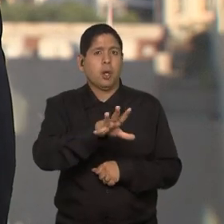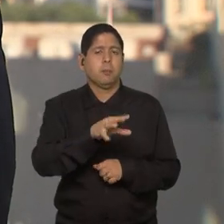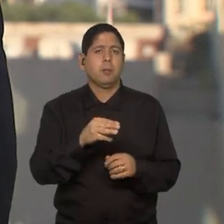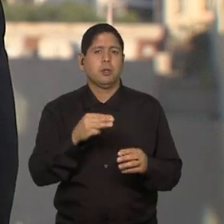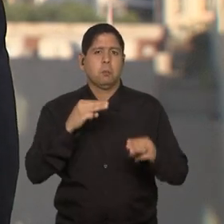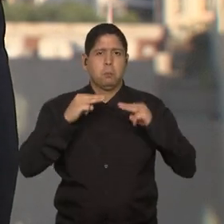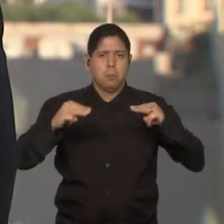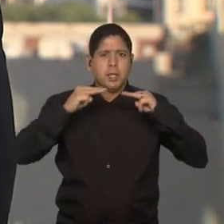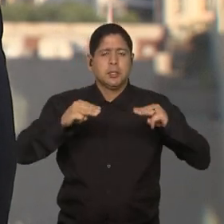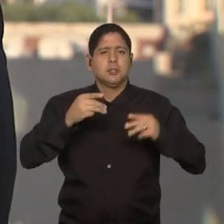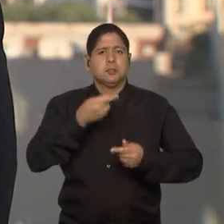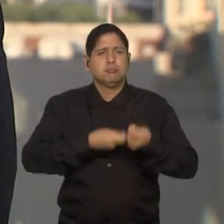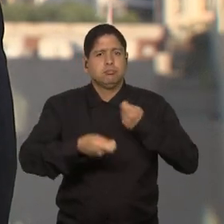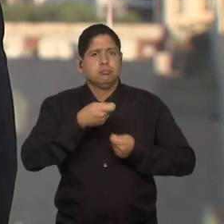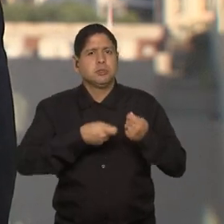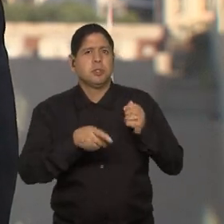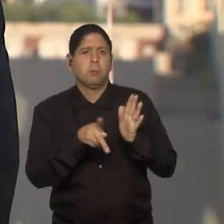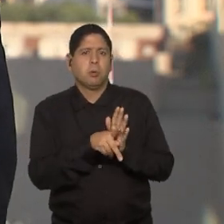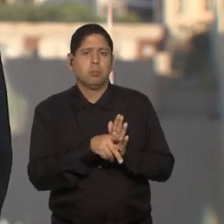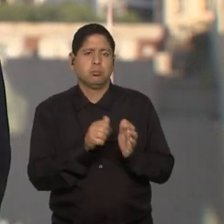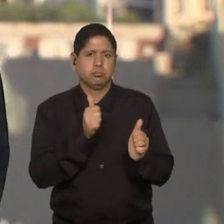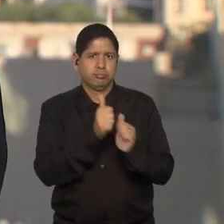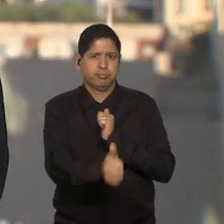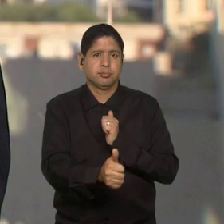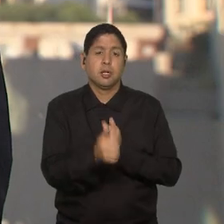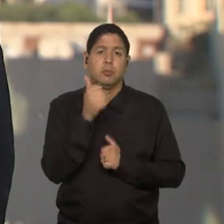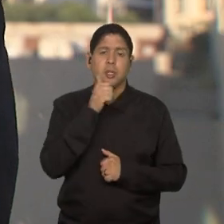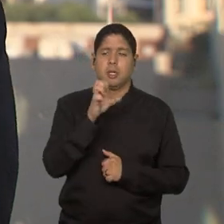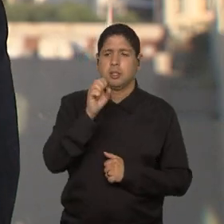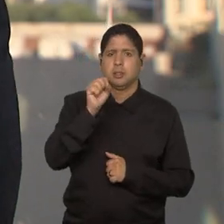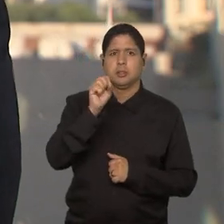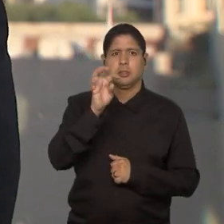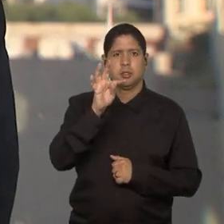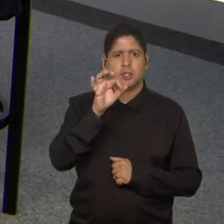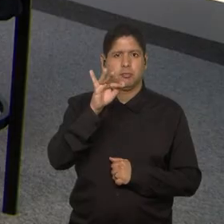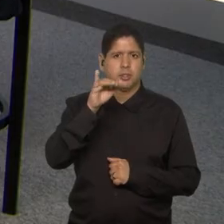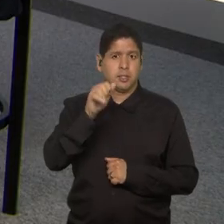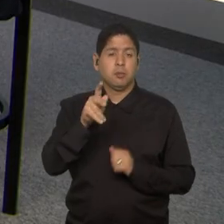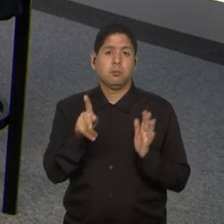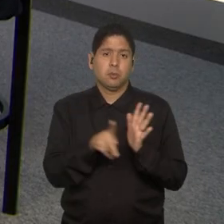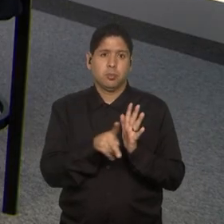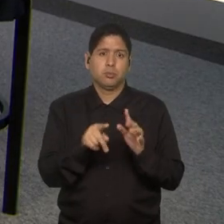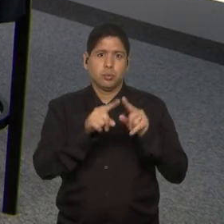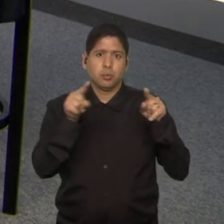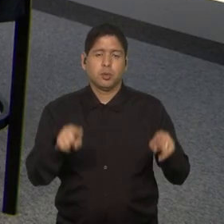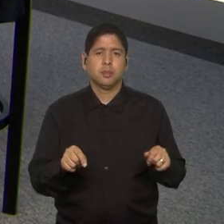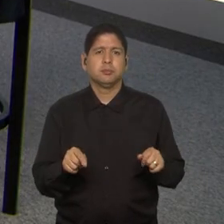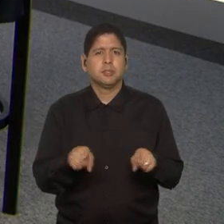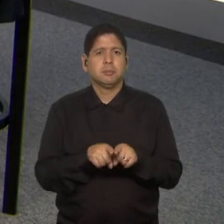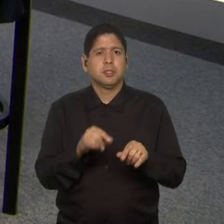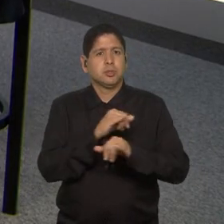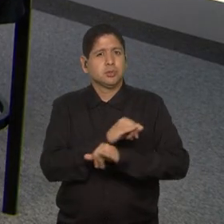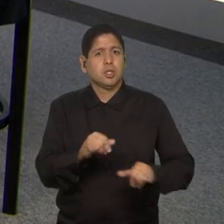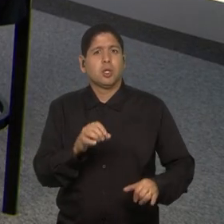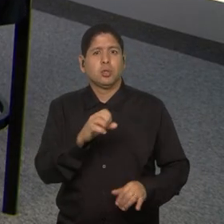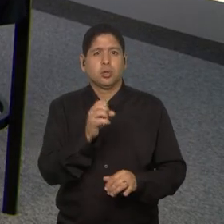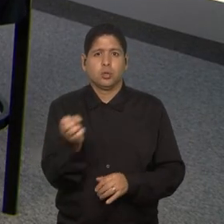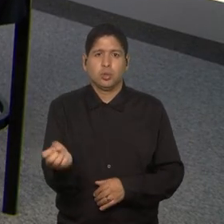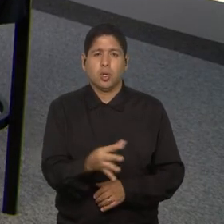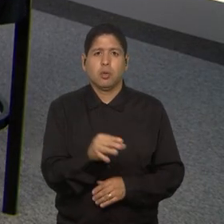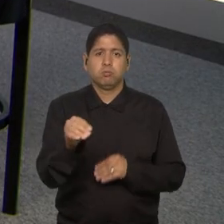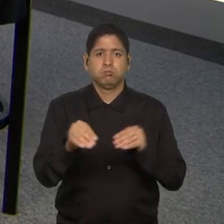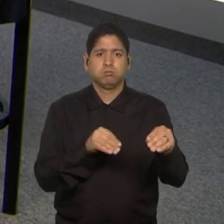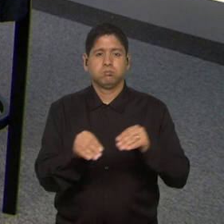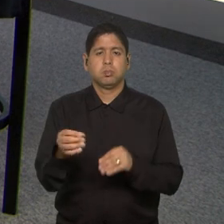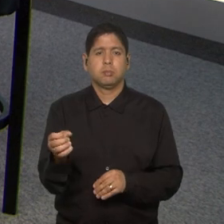gerenciamento esportivo. E a Estefânia faz parte dos quadros. Estamos aí para anunciar uma nova peça,